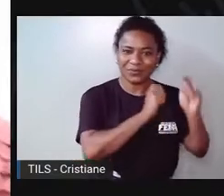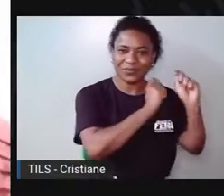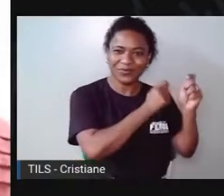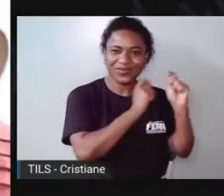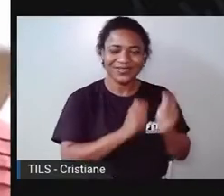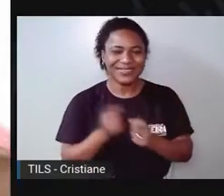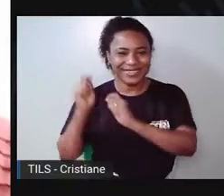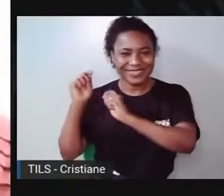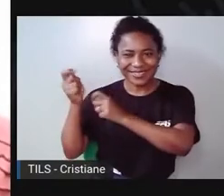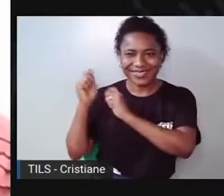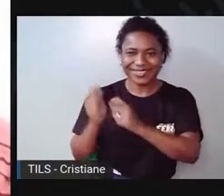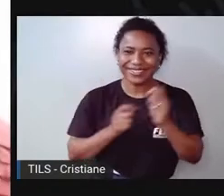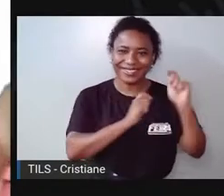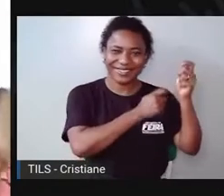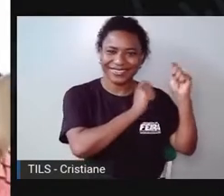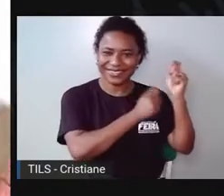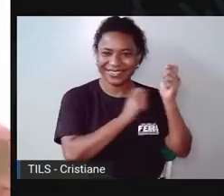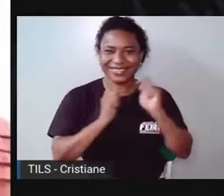tralelé